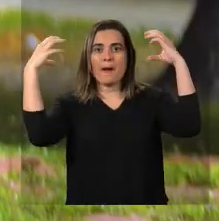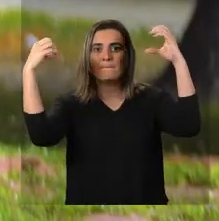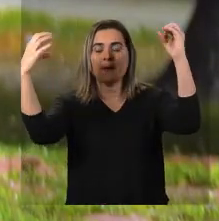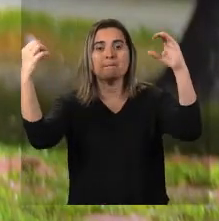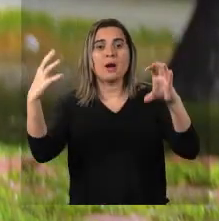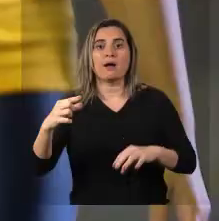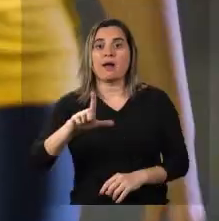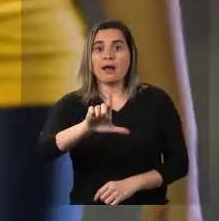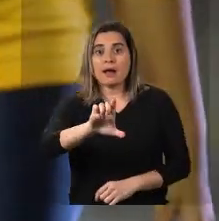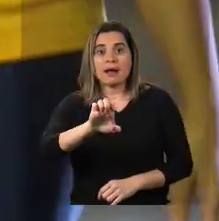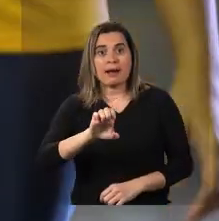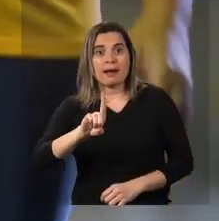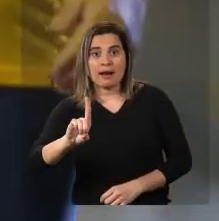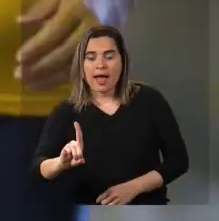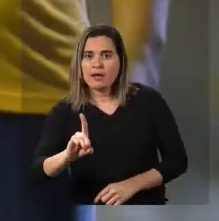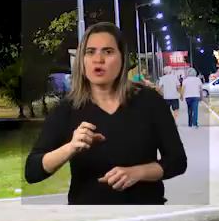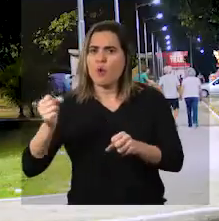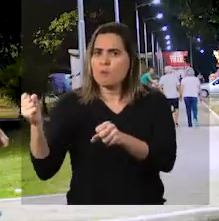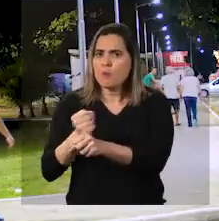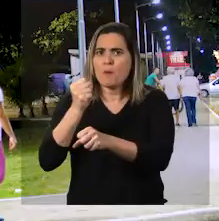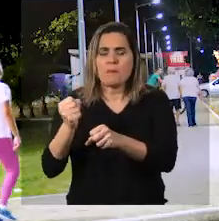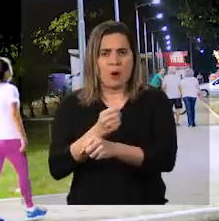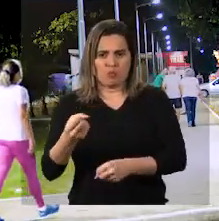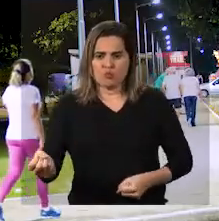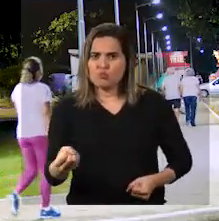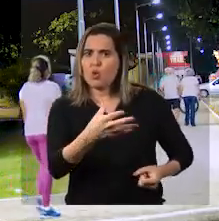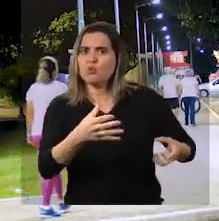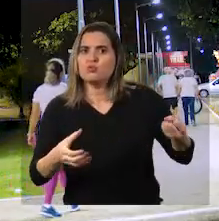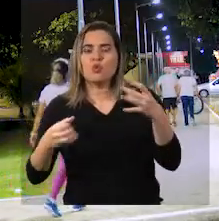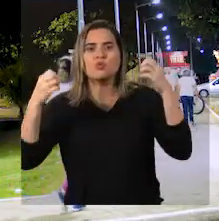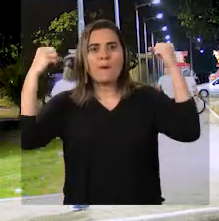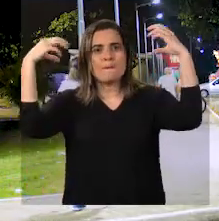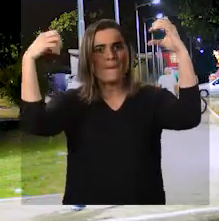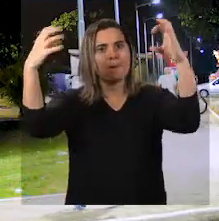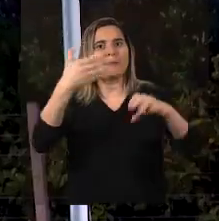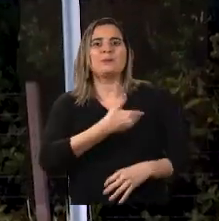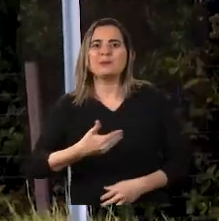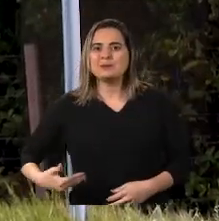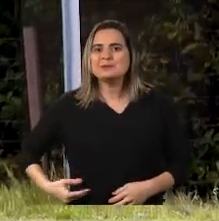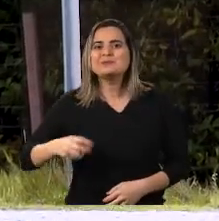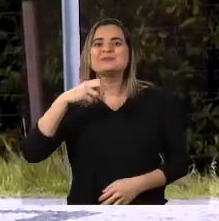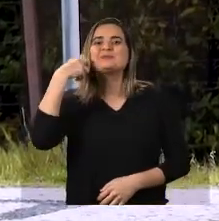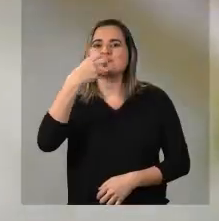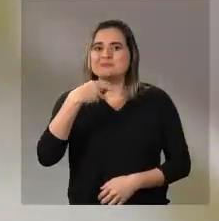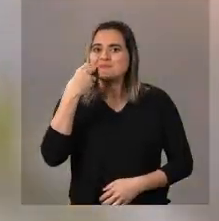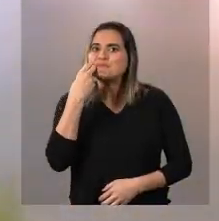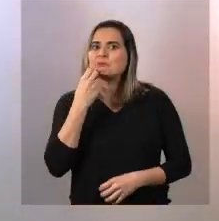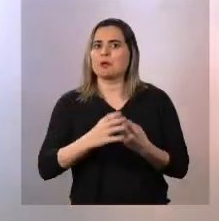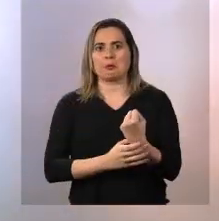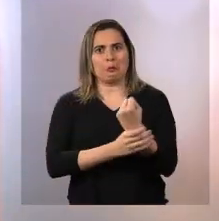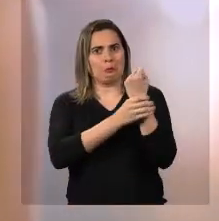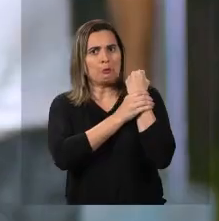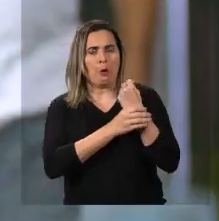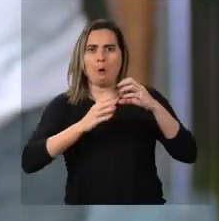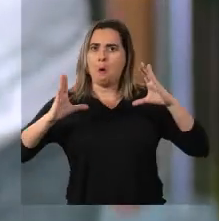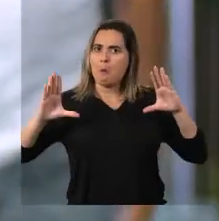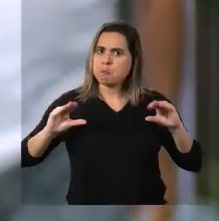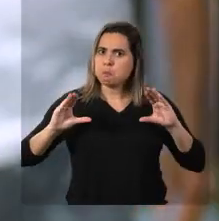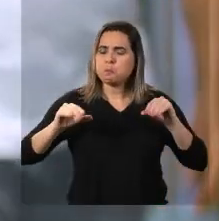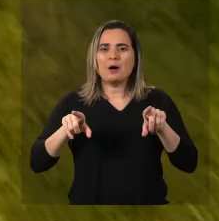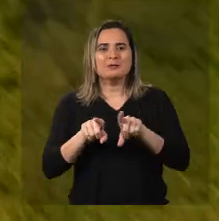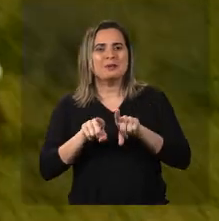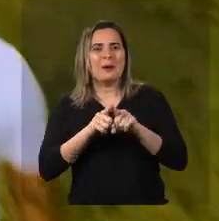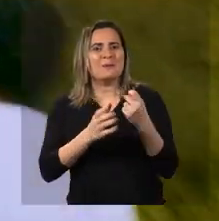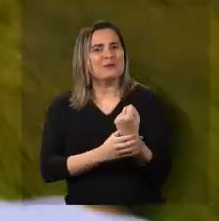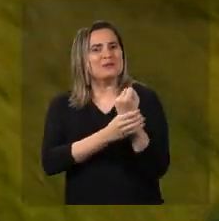totalmente em LED. A obra faz parte do projeto de modernização da iluminação pública de Natal, que também já está garantindo mais conforto e